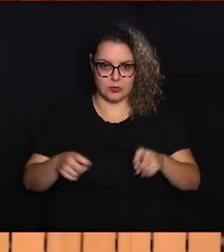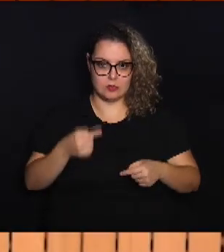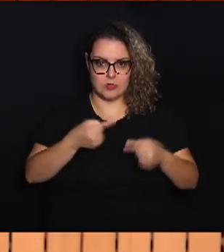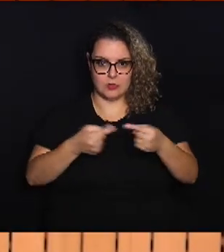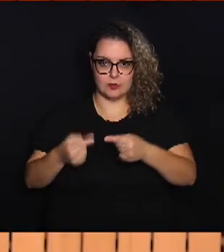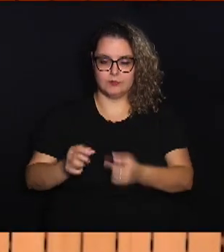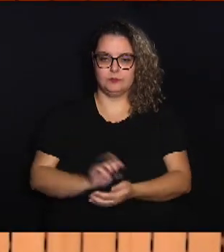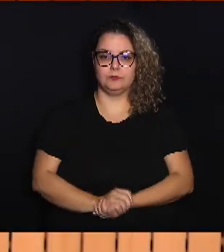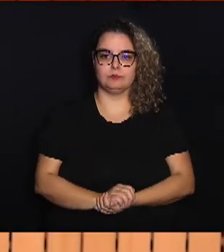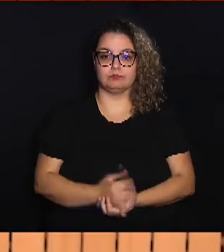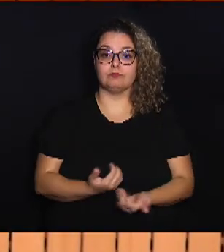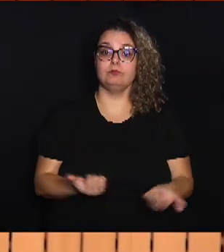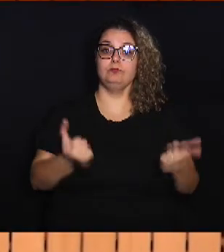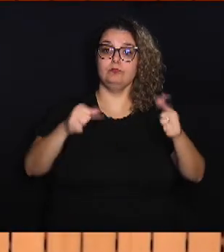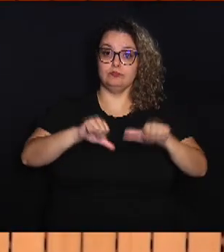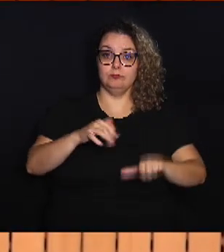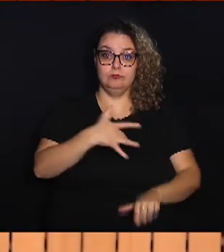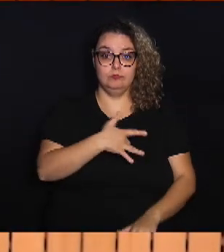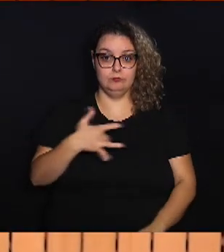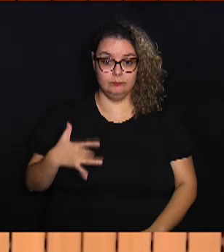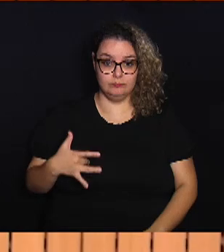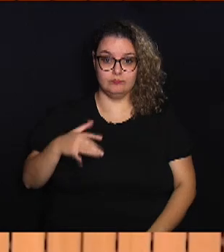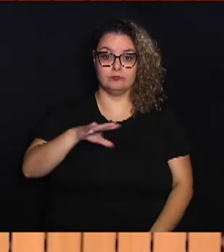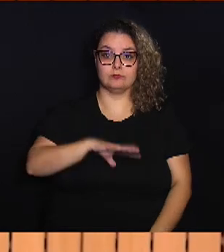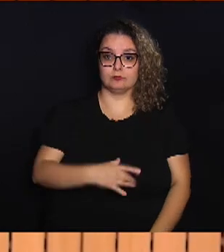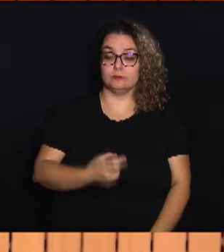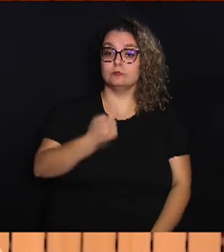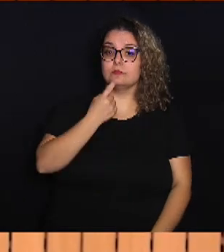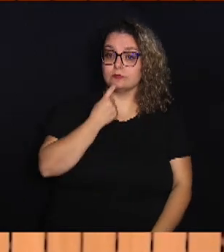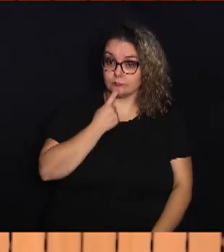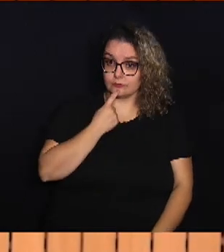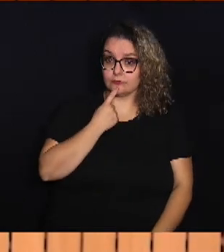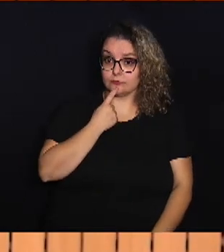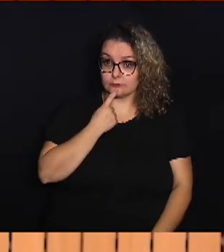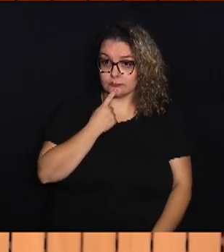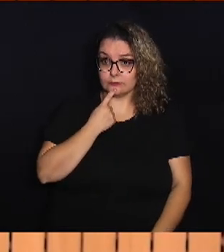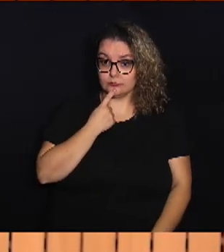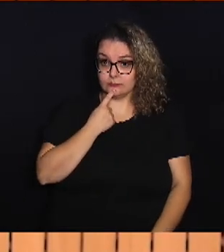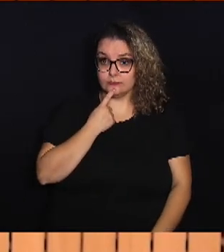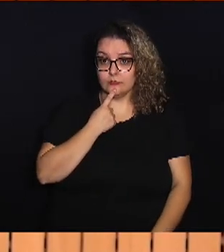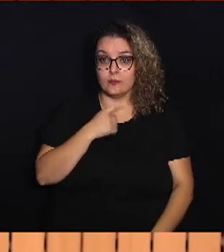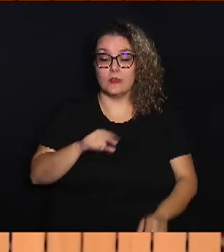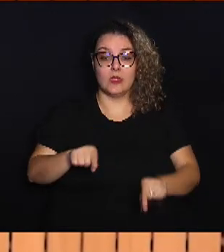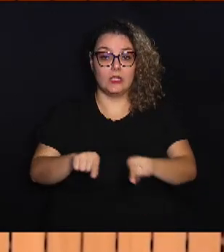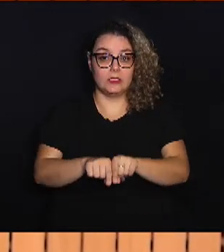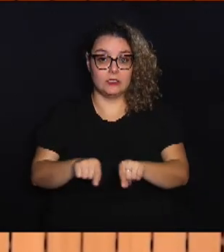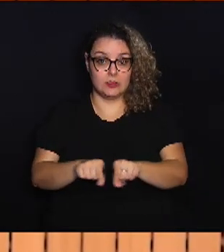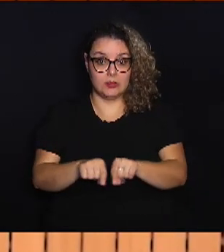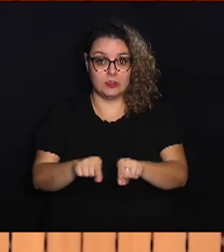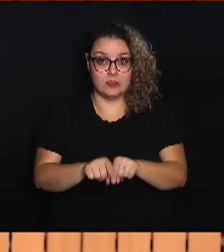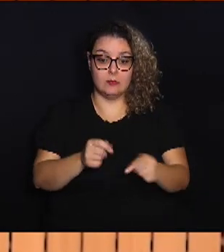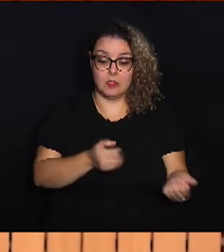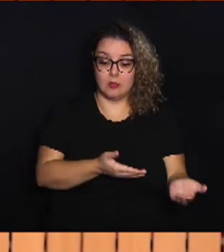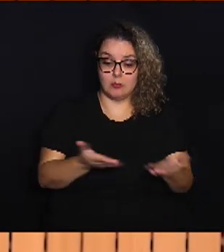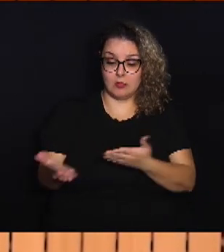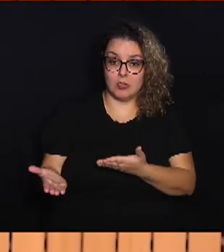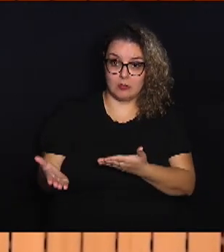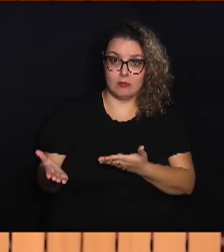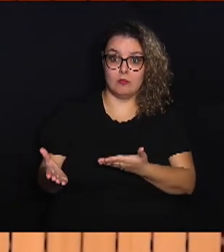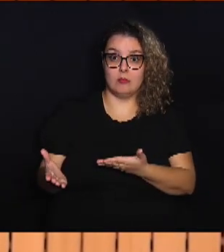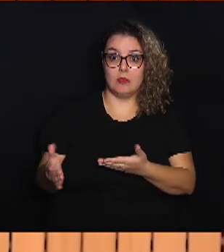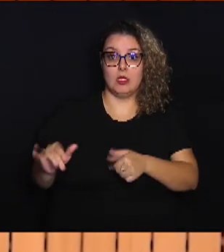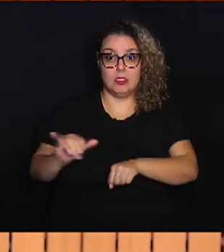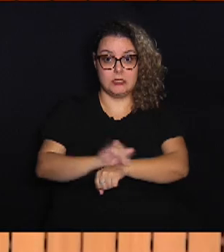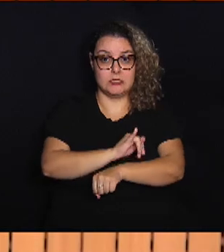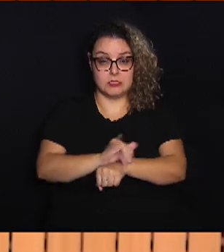A crise da saúde em Campinas e a saída que vem sendo apresentada pelo governo,